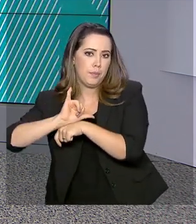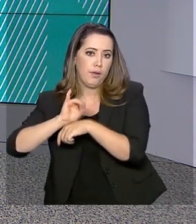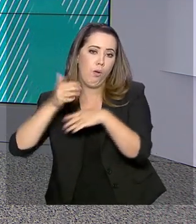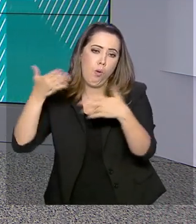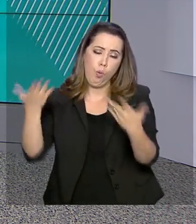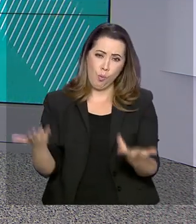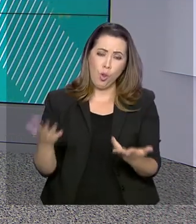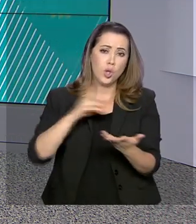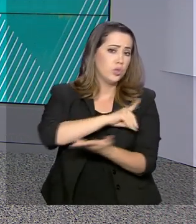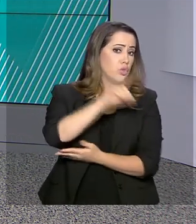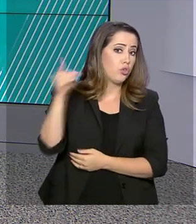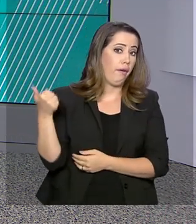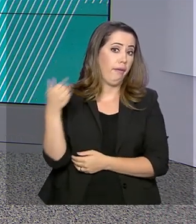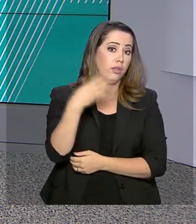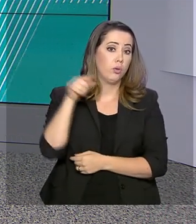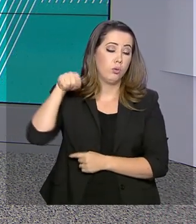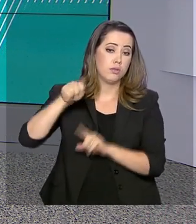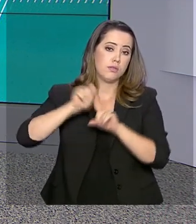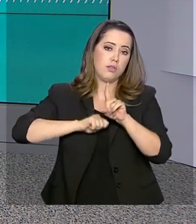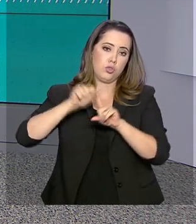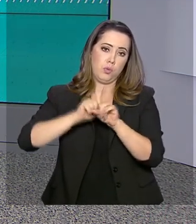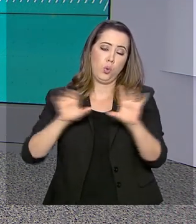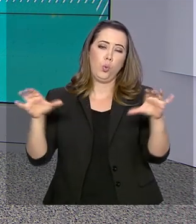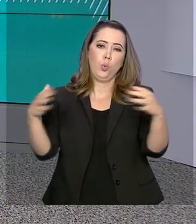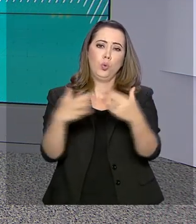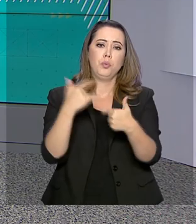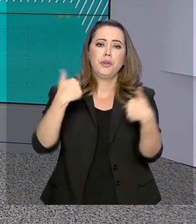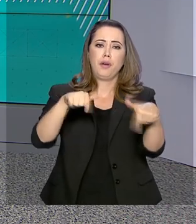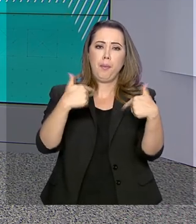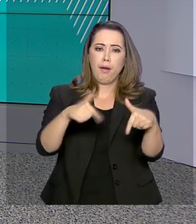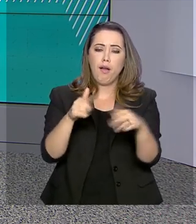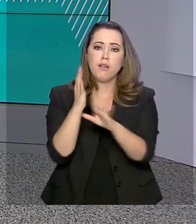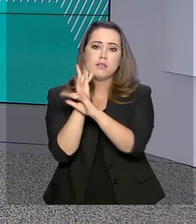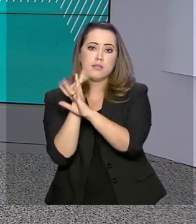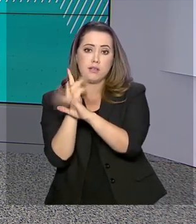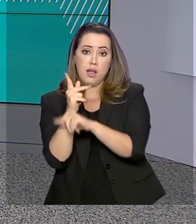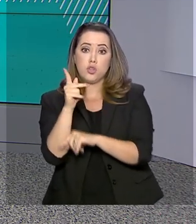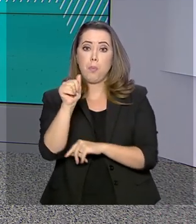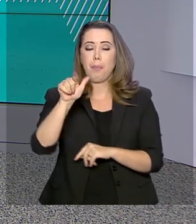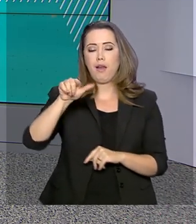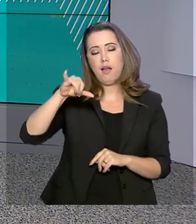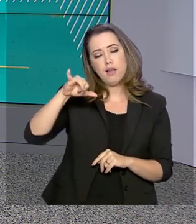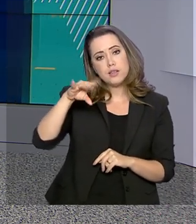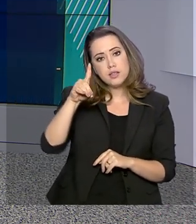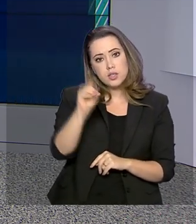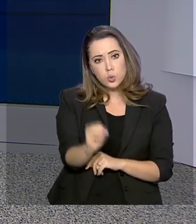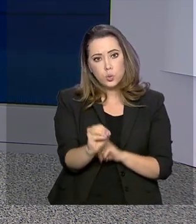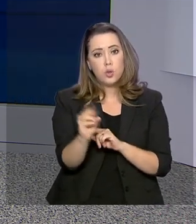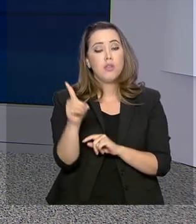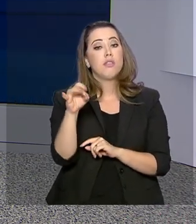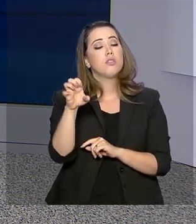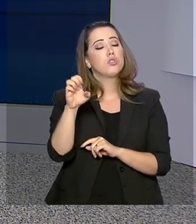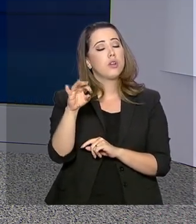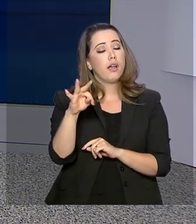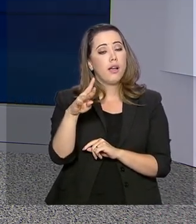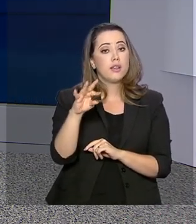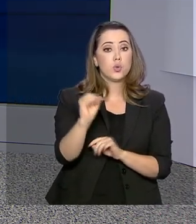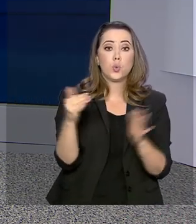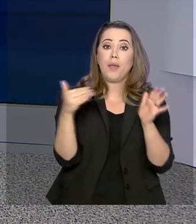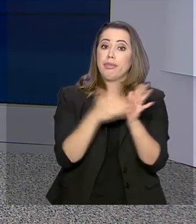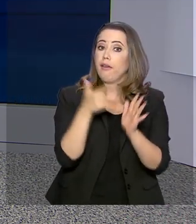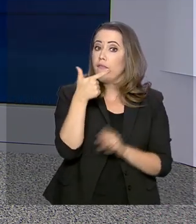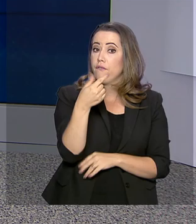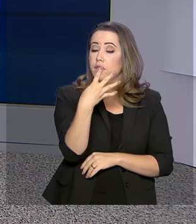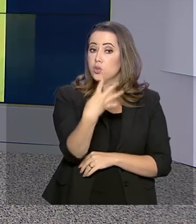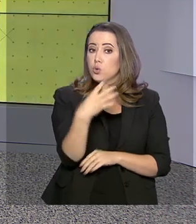partir do dia 14 deste mês, a equipe passará a atuar no município de Plácido de Castro. A prorrogação é válida até o dia 24 de